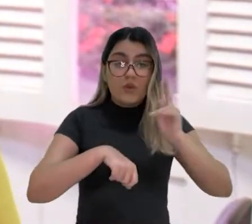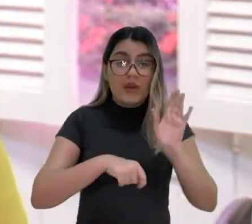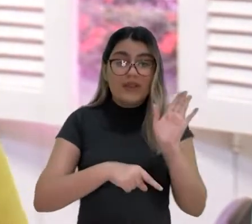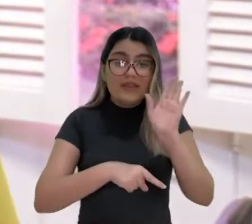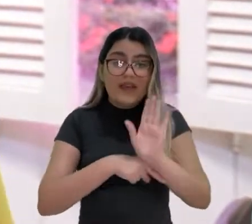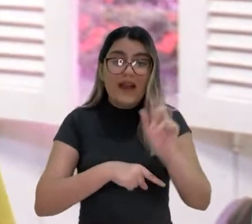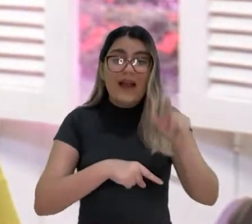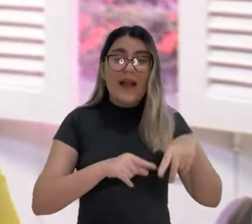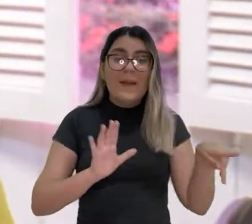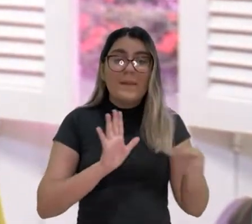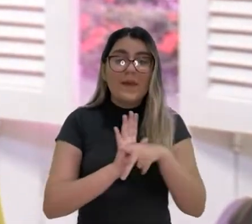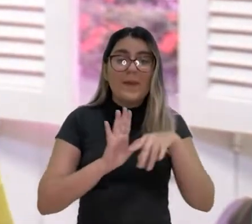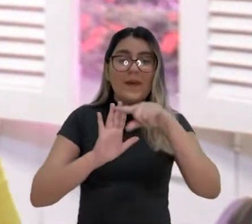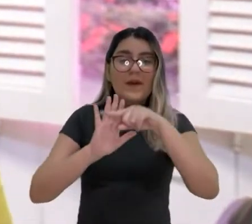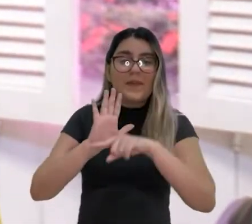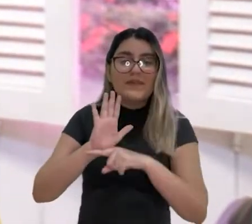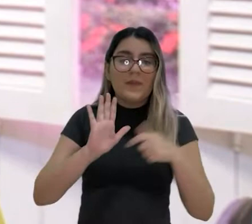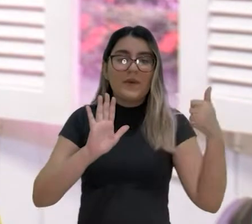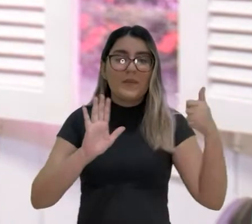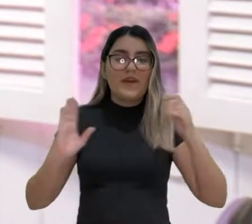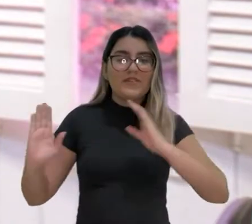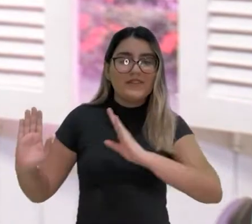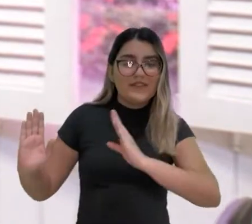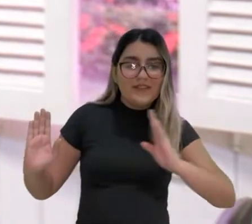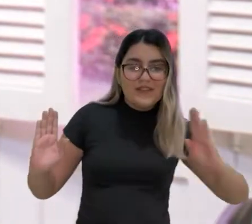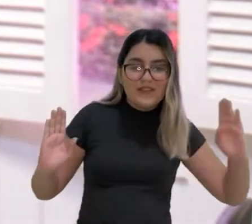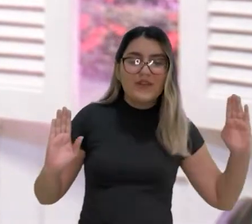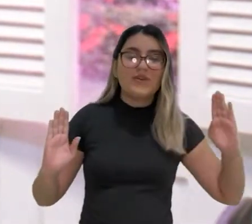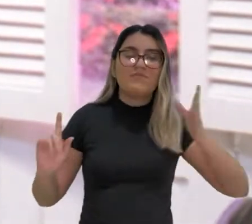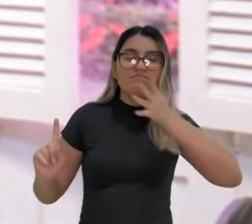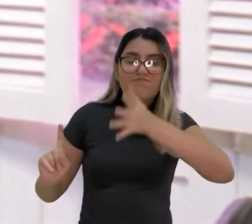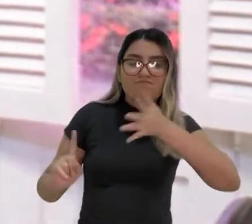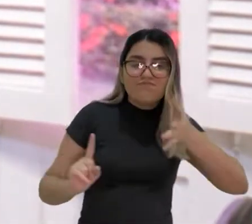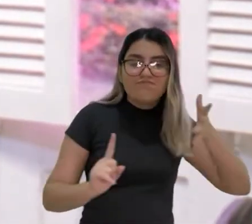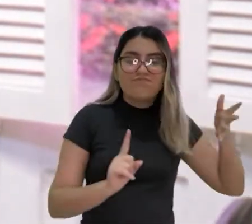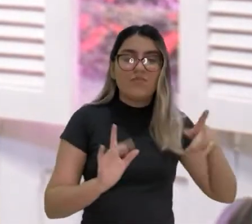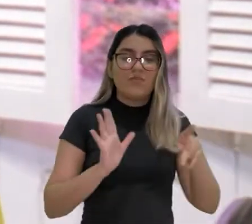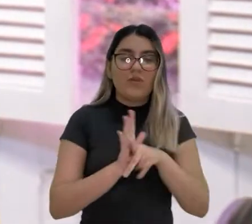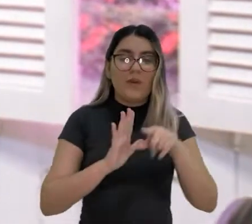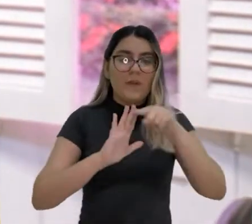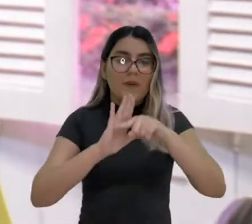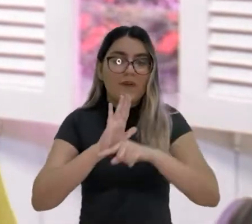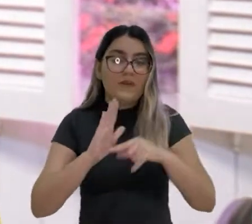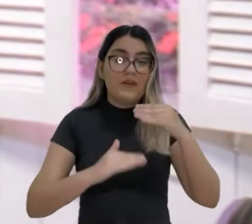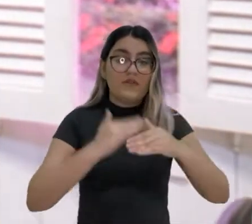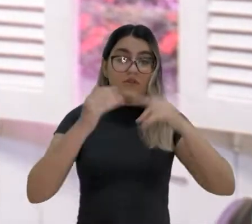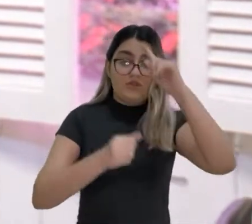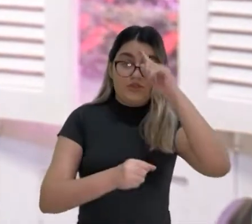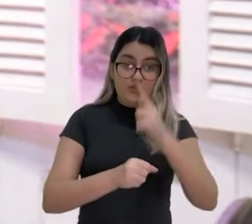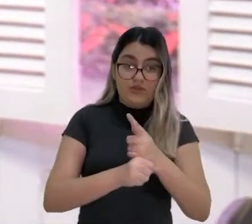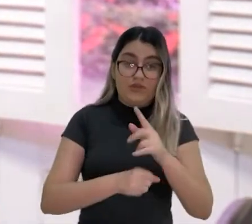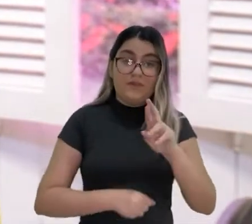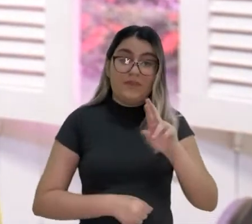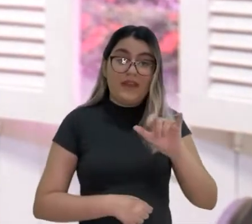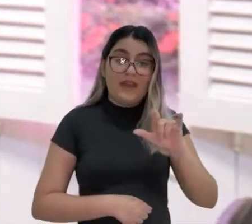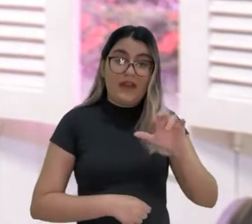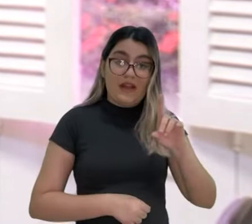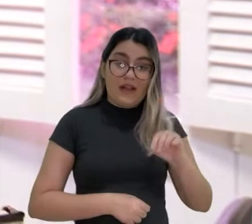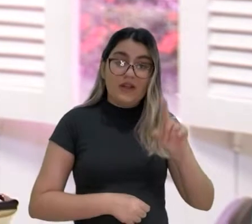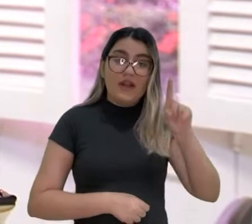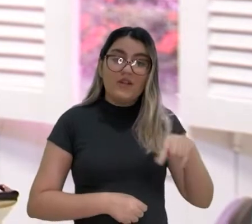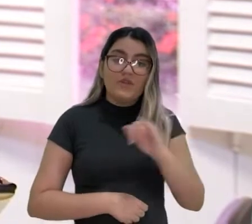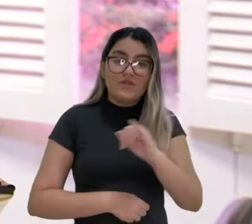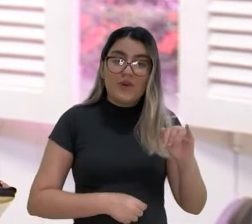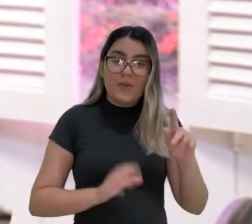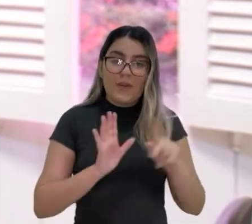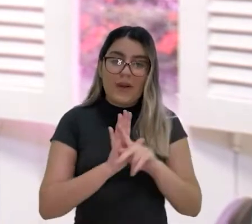às duas horas da tarde, dentro da programação do primeiro ciclo de palestras do Programa de Desenvolvimento de Gestores. Ricardo Konzati, que é